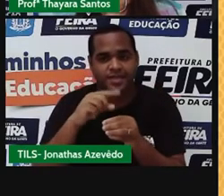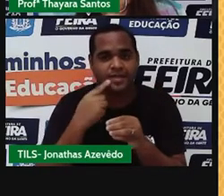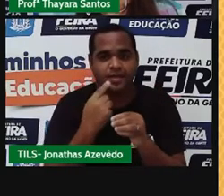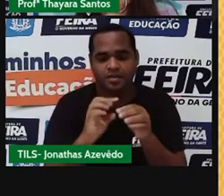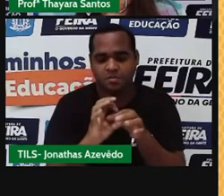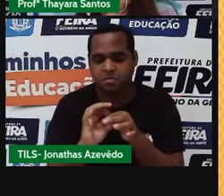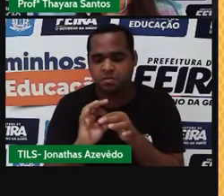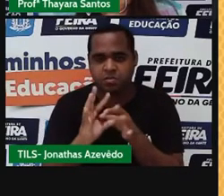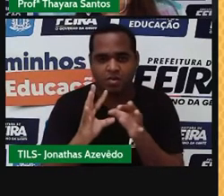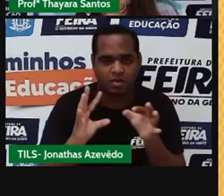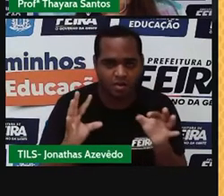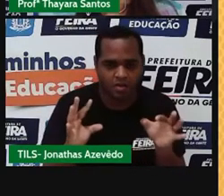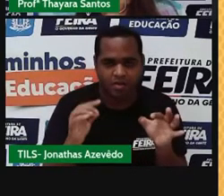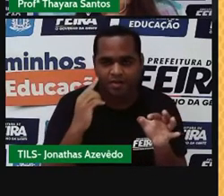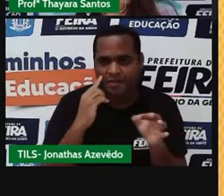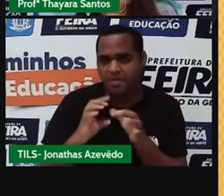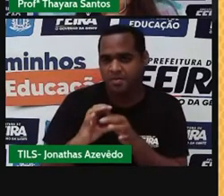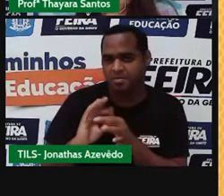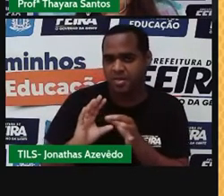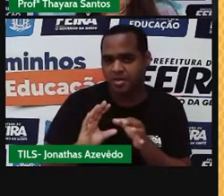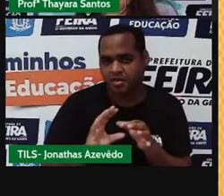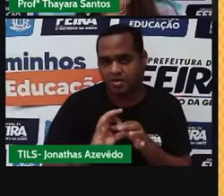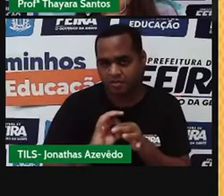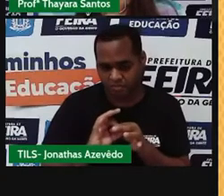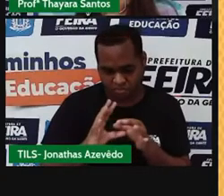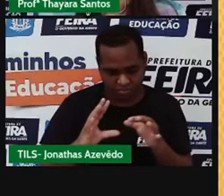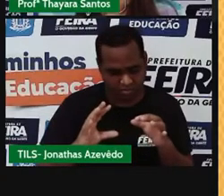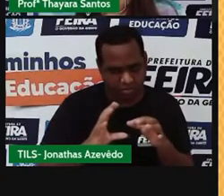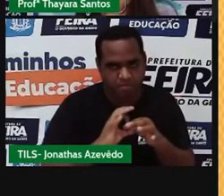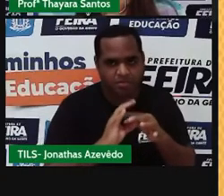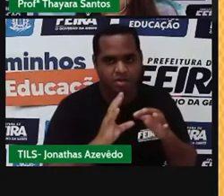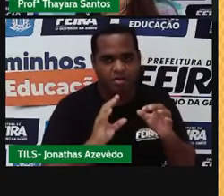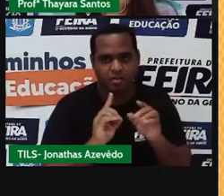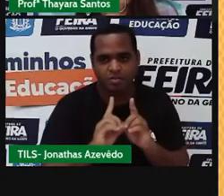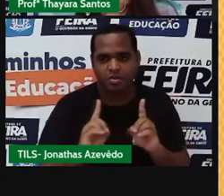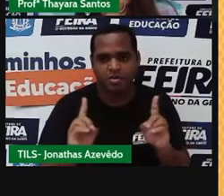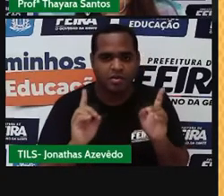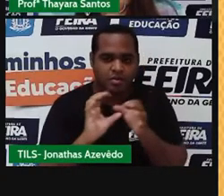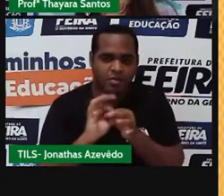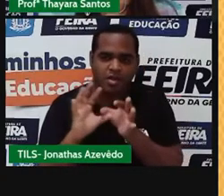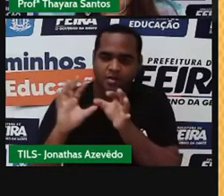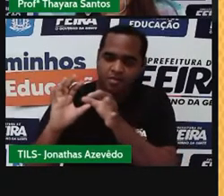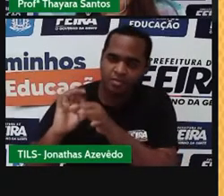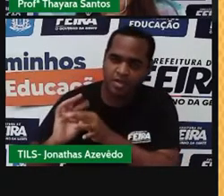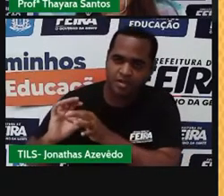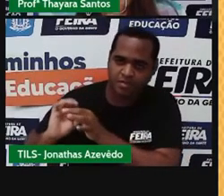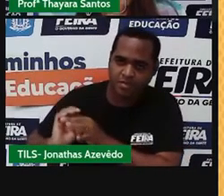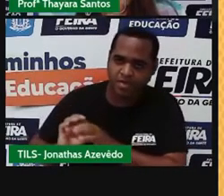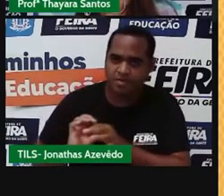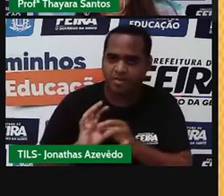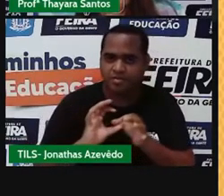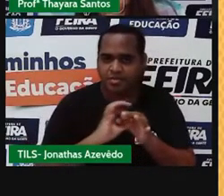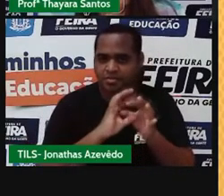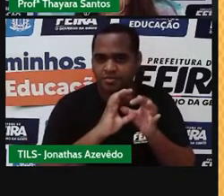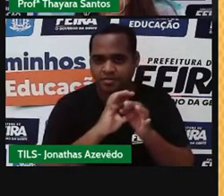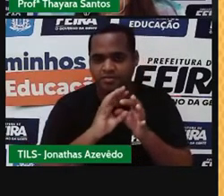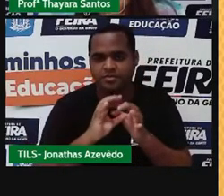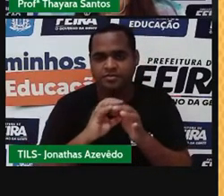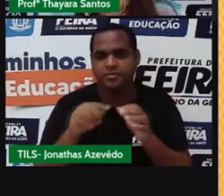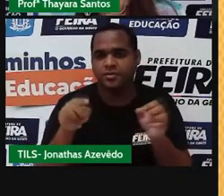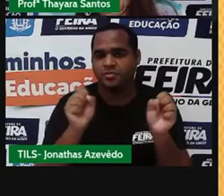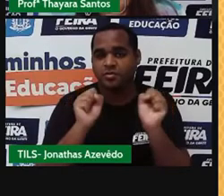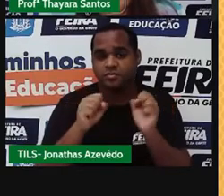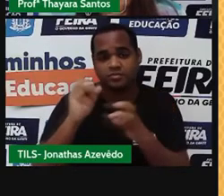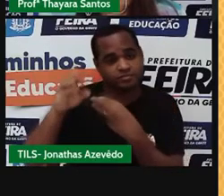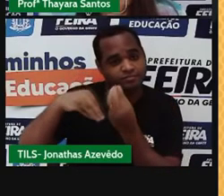separadas de modo que não possamos mais vê-las, dando a impressão de que elas desaparecem. Podemos misturar